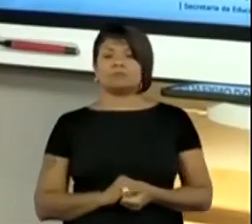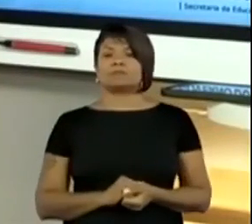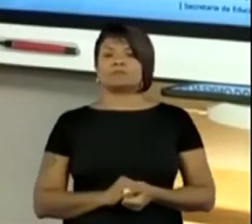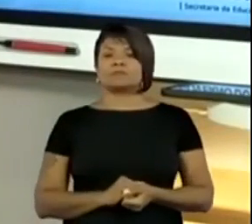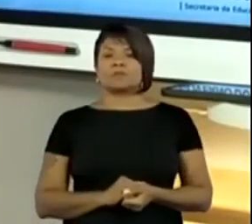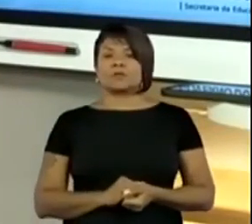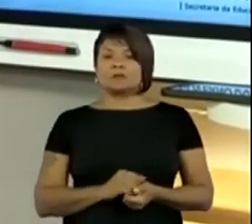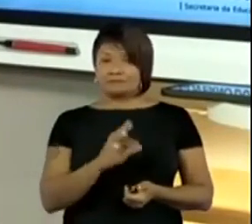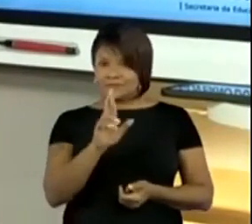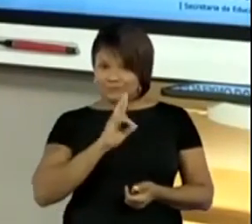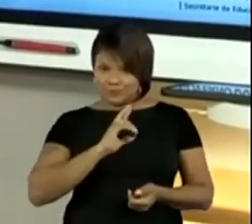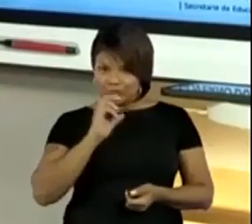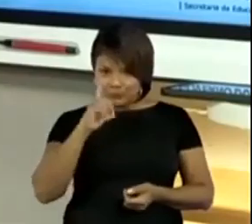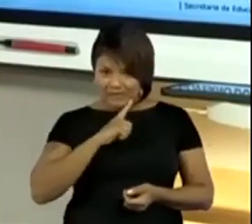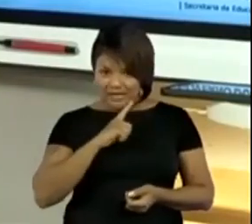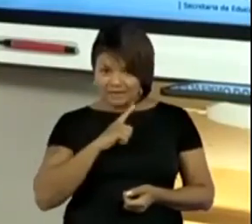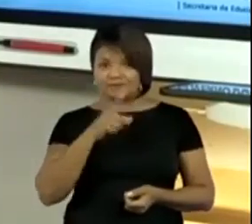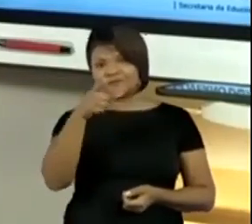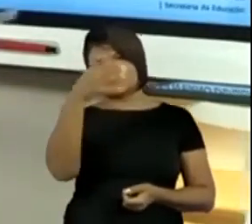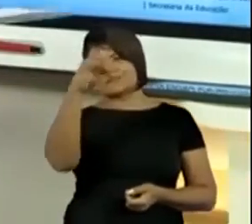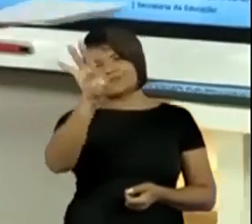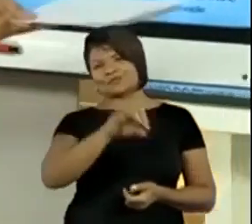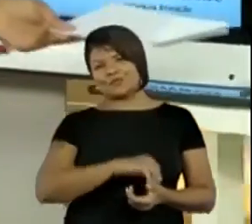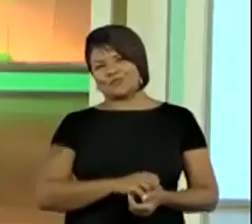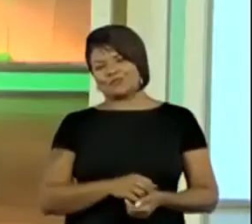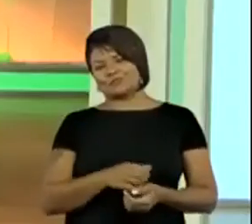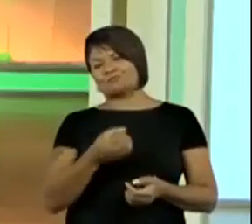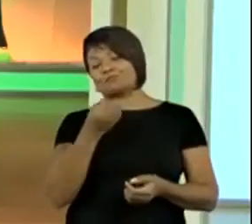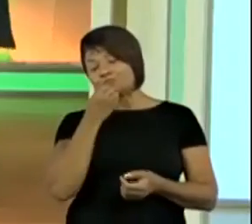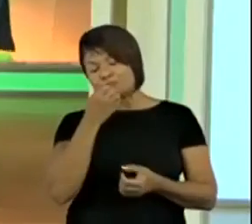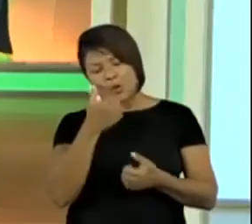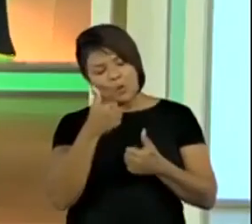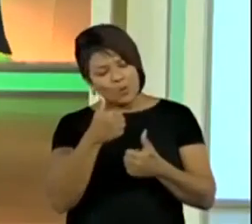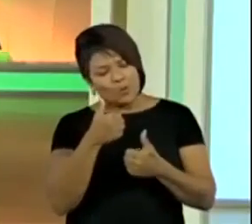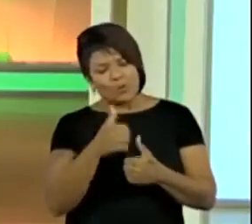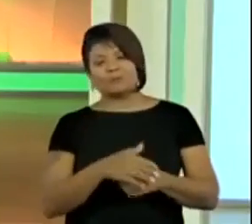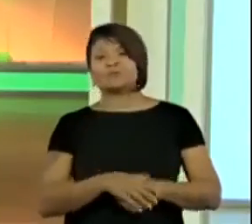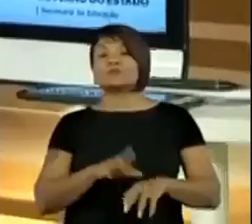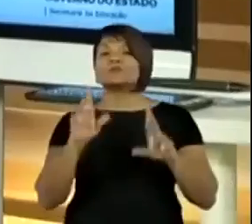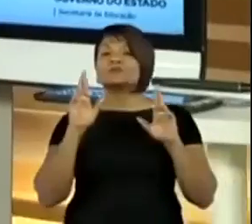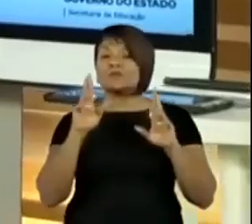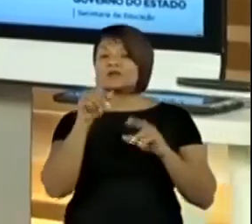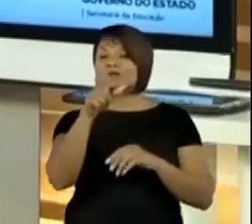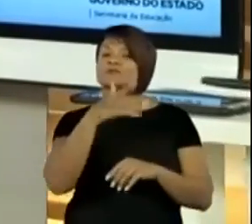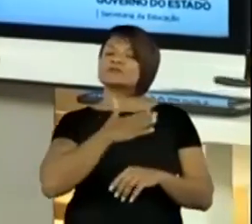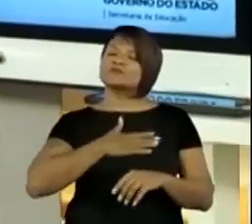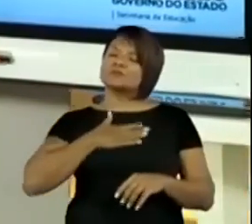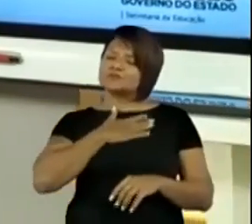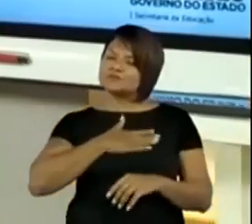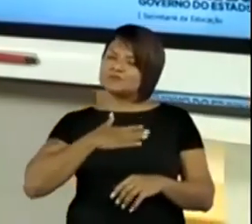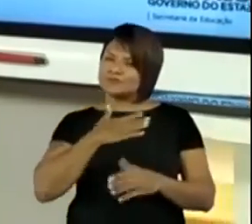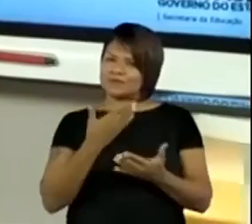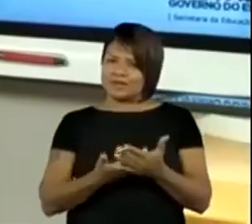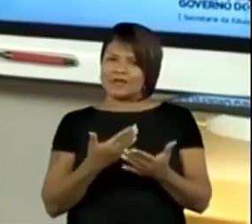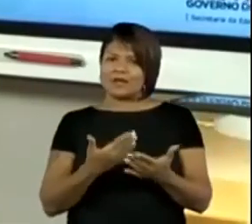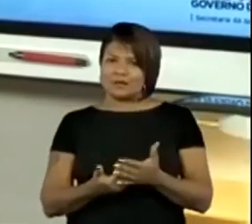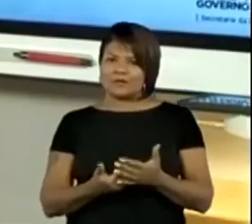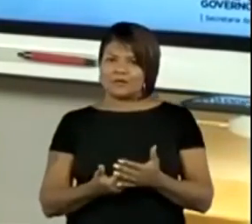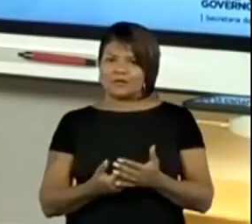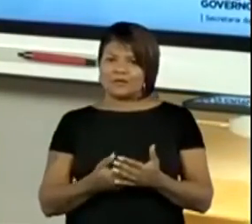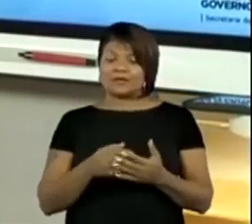falou que tem, você acertou. Muito bem, gente. Olha, espero que vocês tenham gostado, tá?